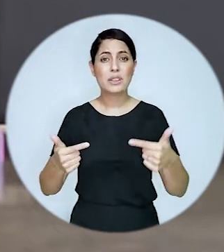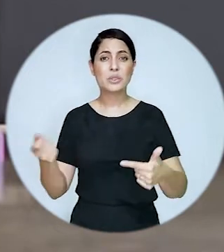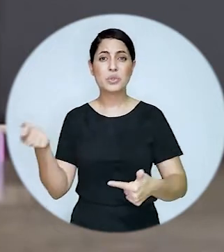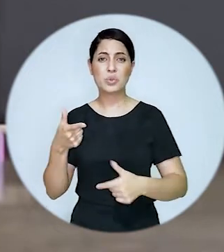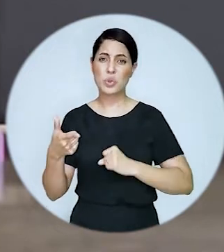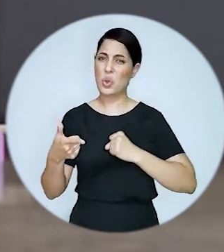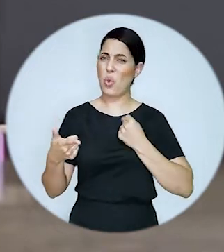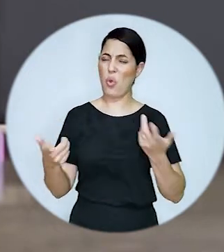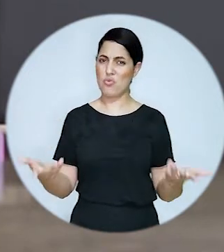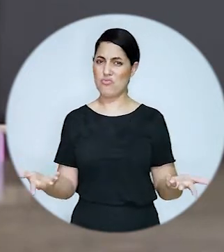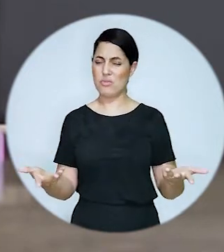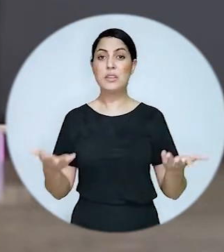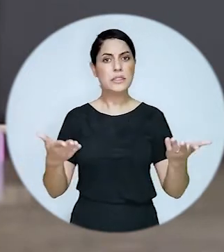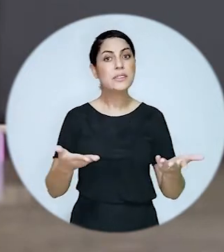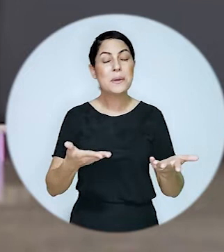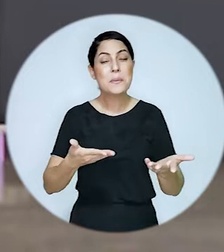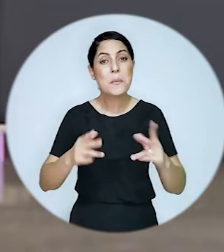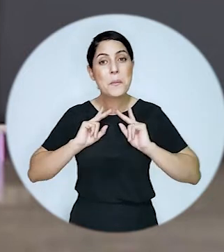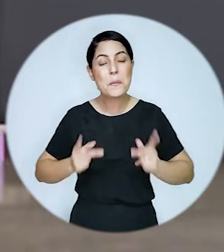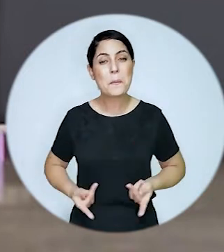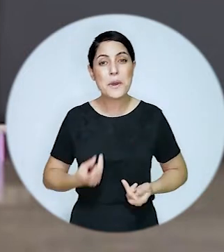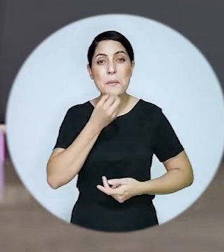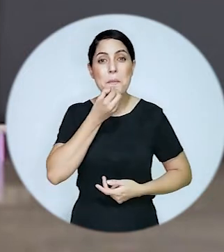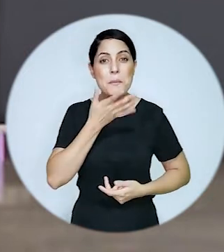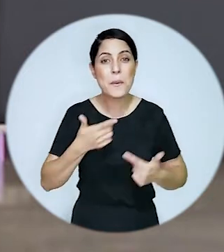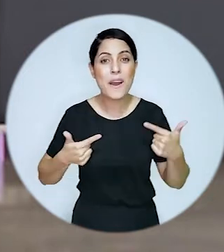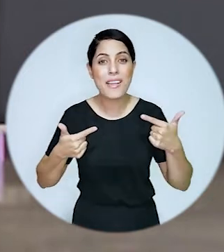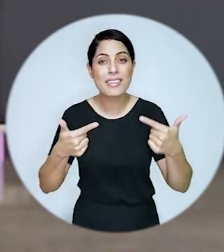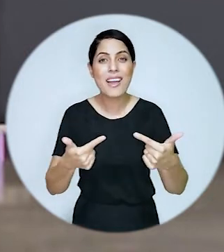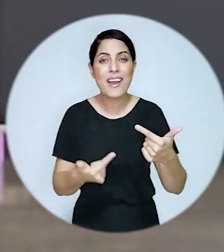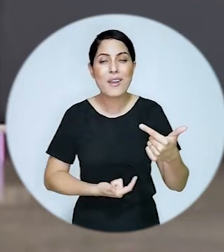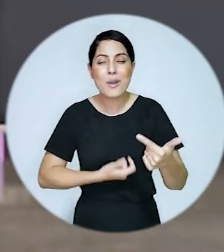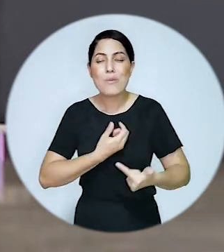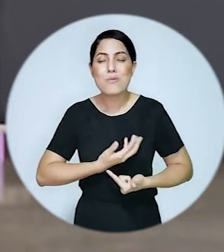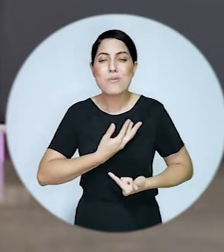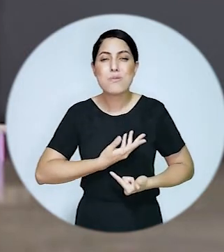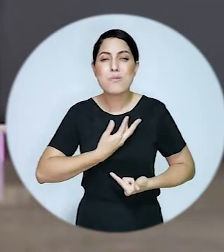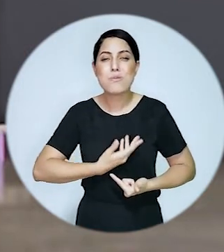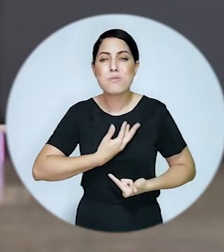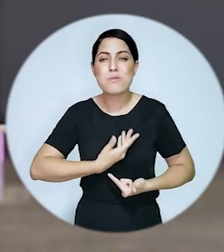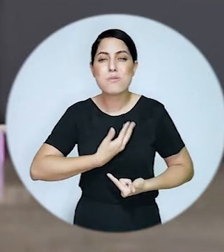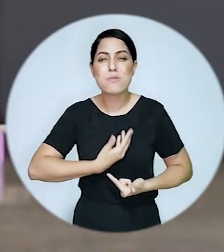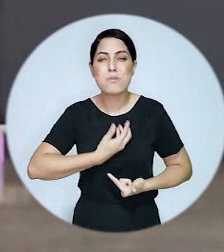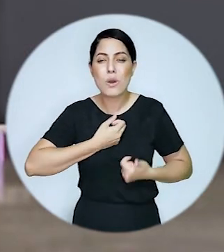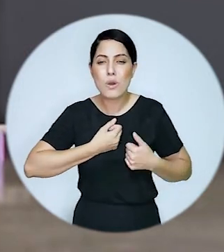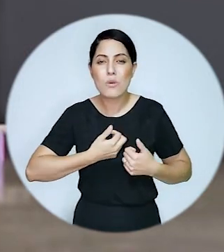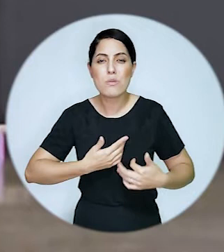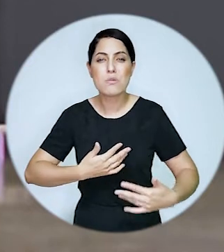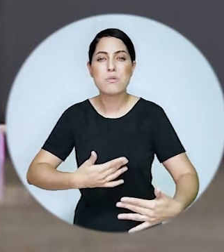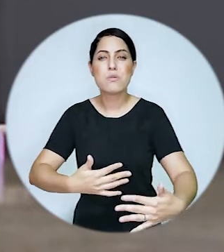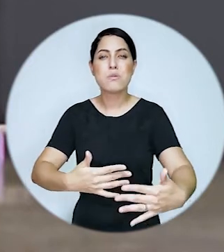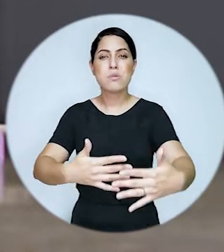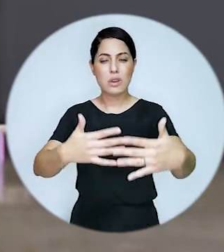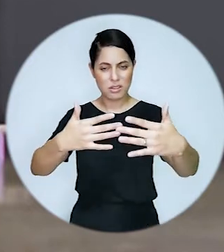humano do que ao seu oposto. A bondade humana é uma chama que pode ser oculta,